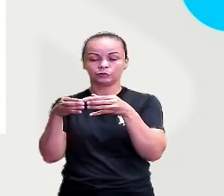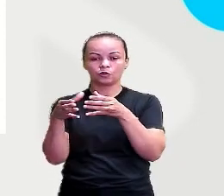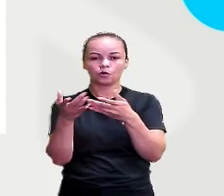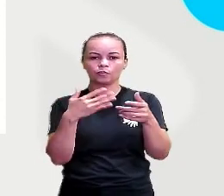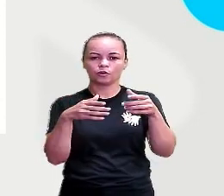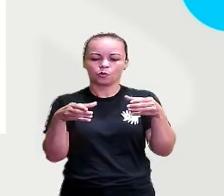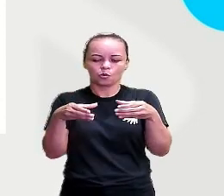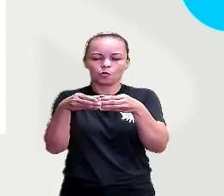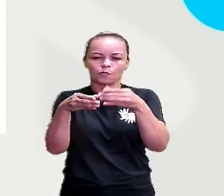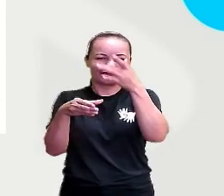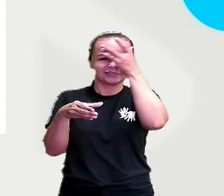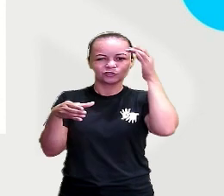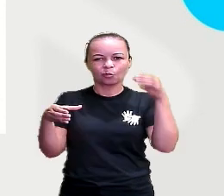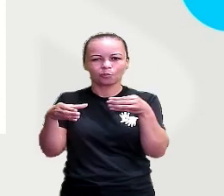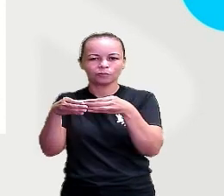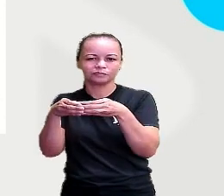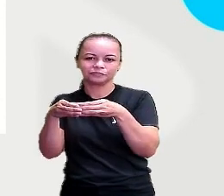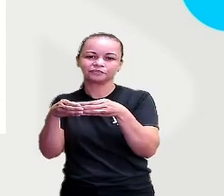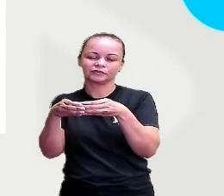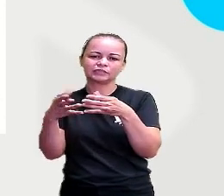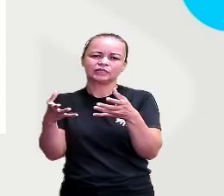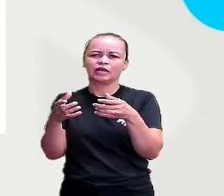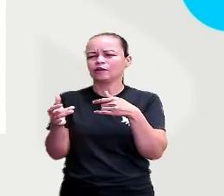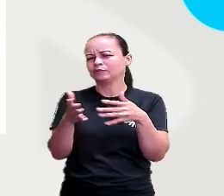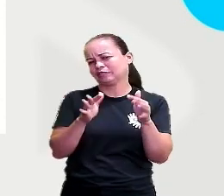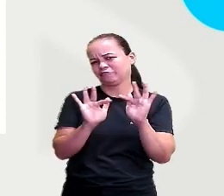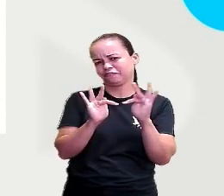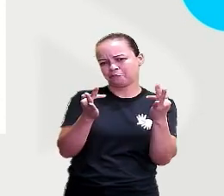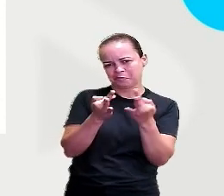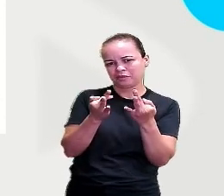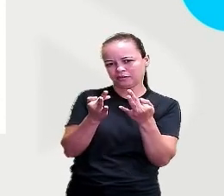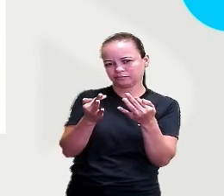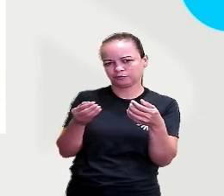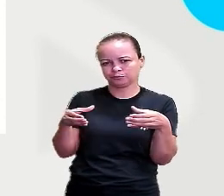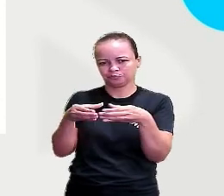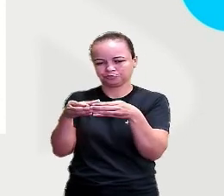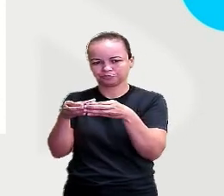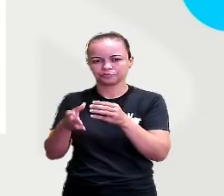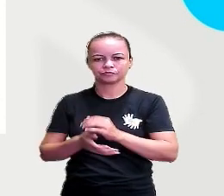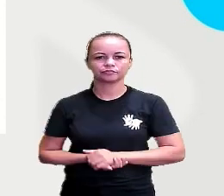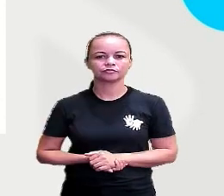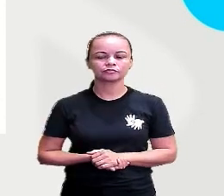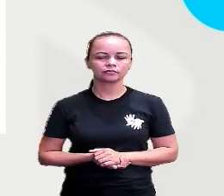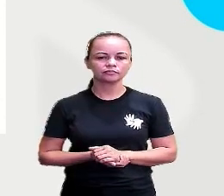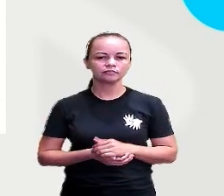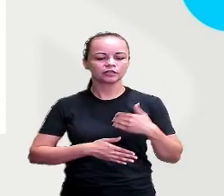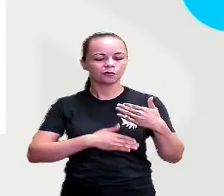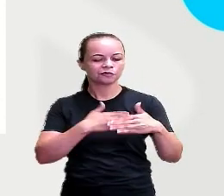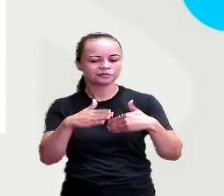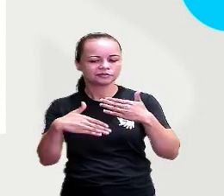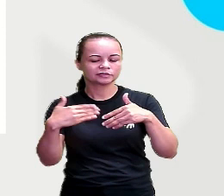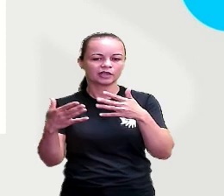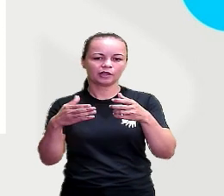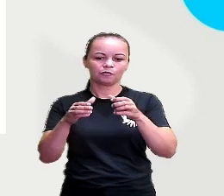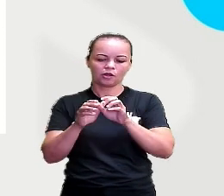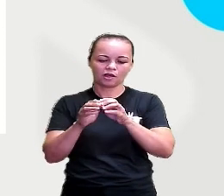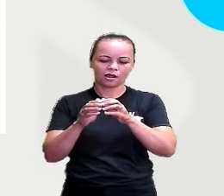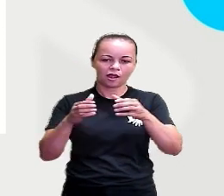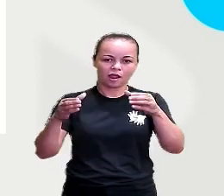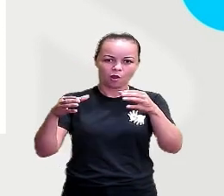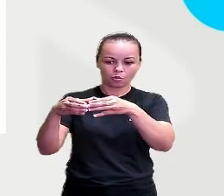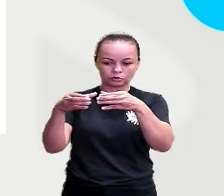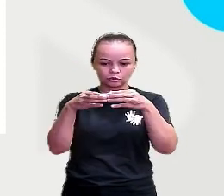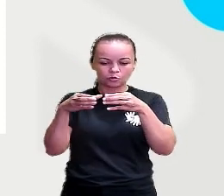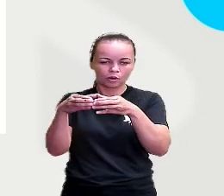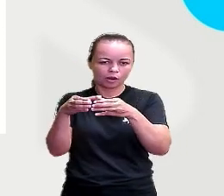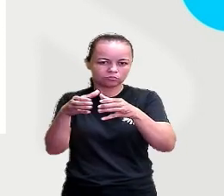pequeno grupo de pessoas, geralmente membros de uma mesma família. Ao longo do tempo, as aldeias cresceram ainda mais e